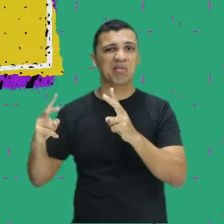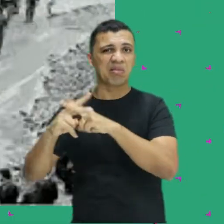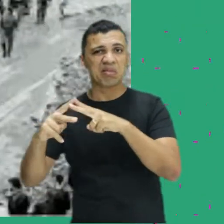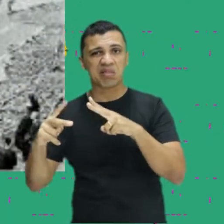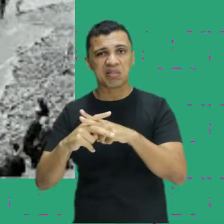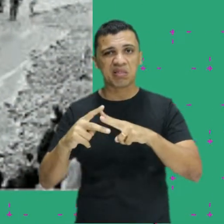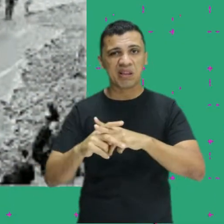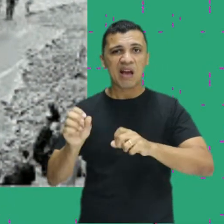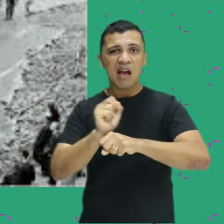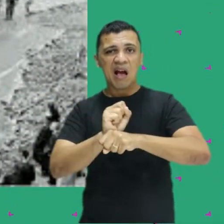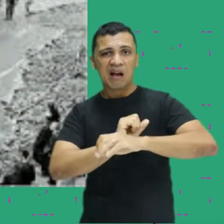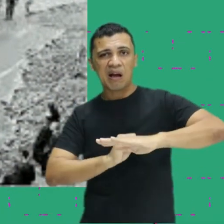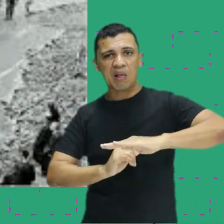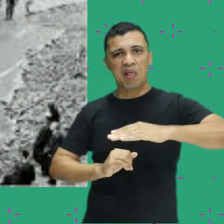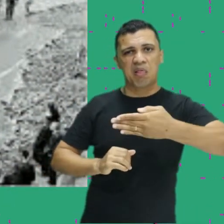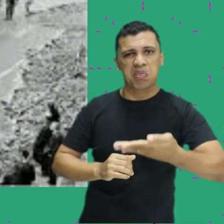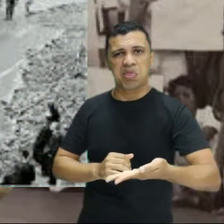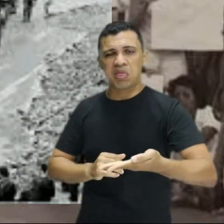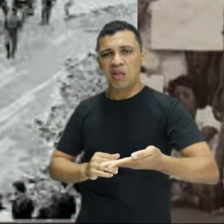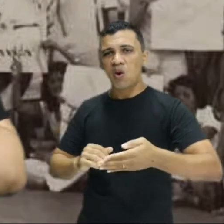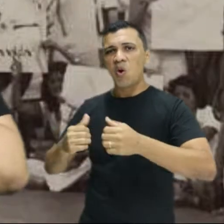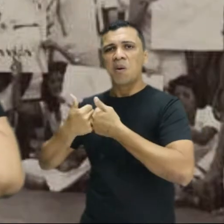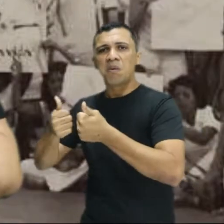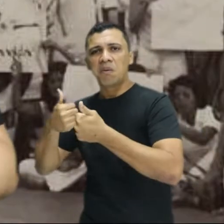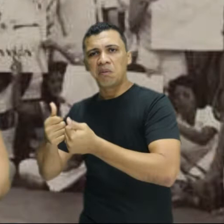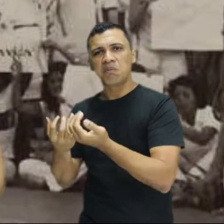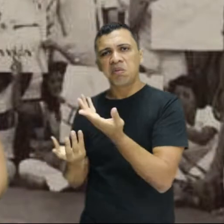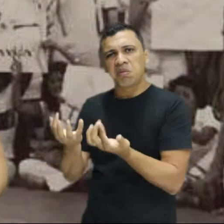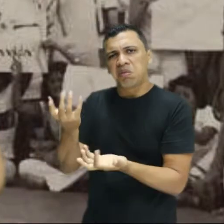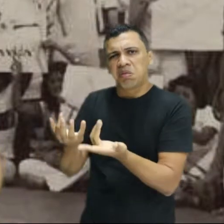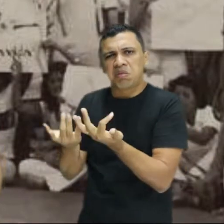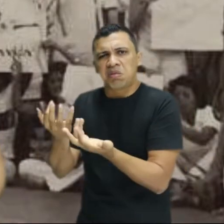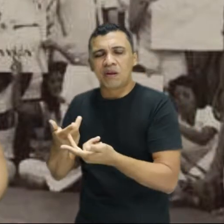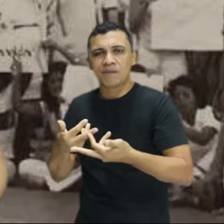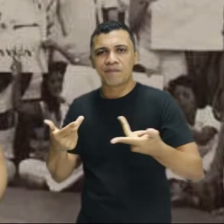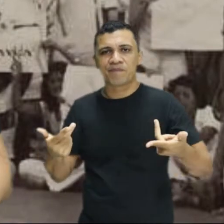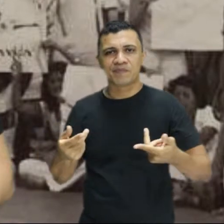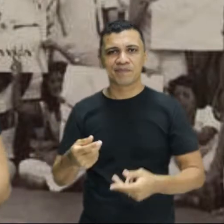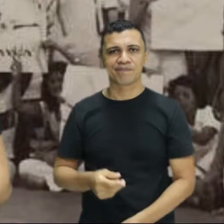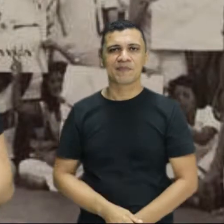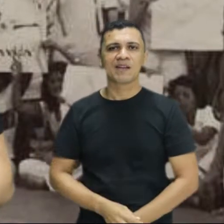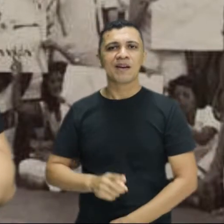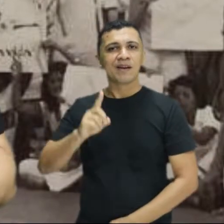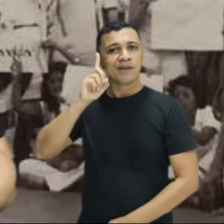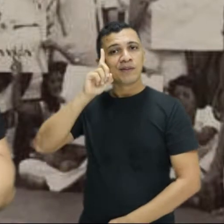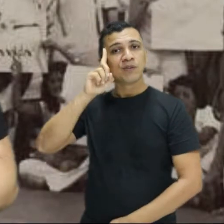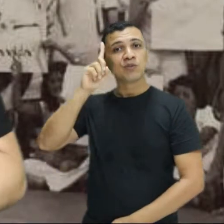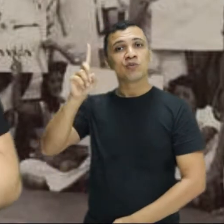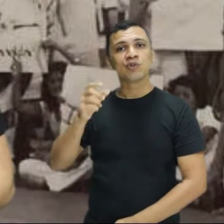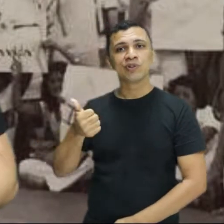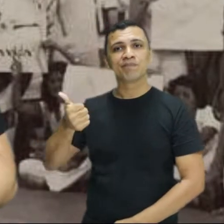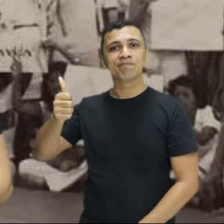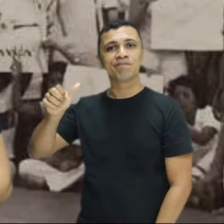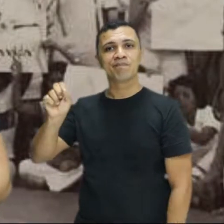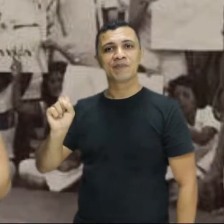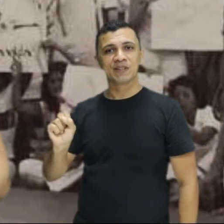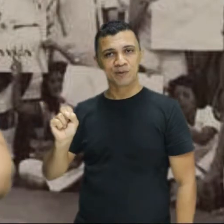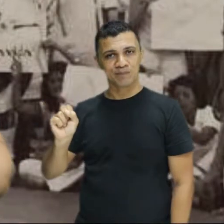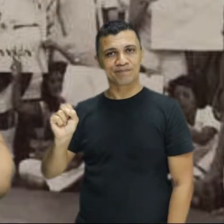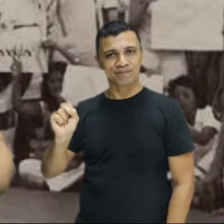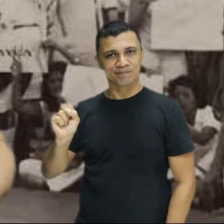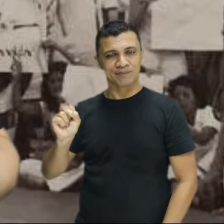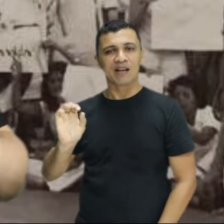revirados, com ônibus queimados e etc. E no dia 18, o dia seguinte ao primeiro dia da greve da meia passagem,